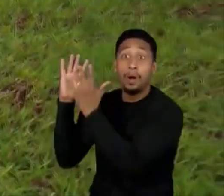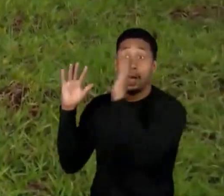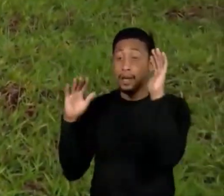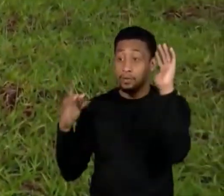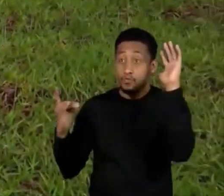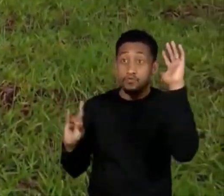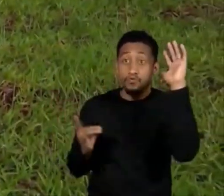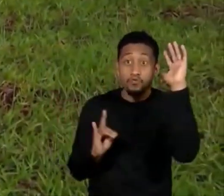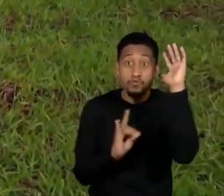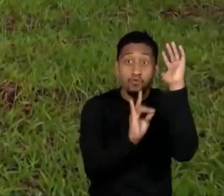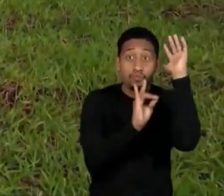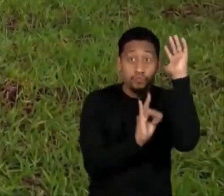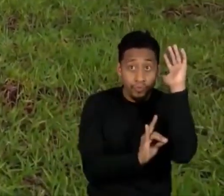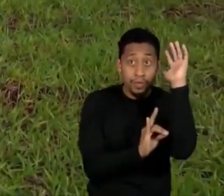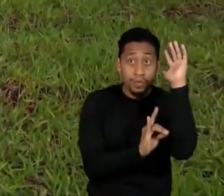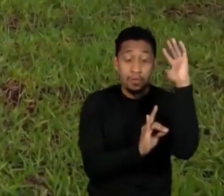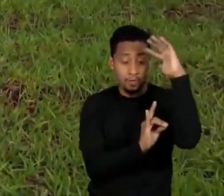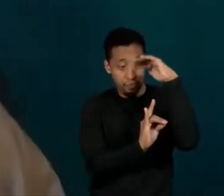do calor.